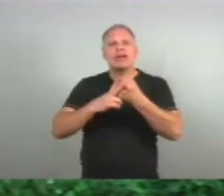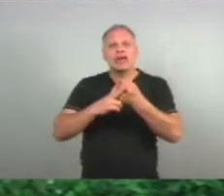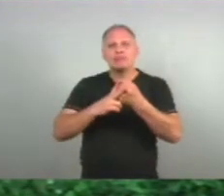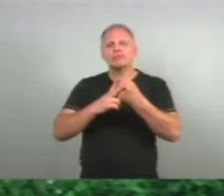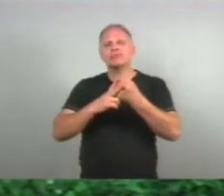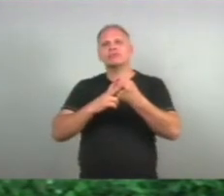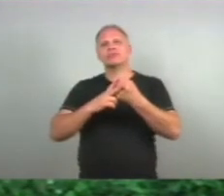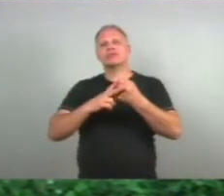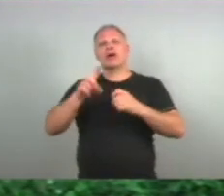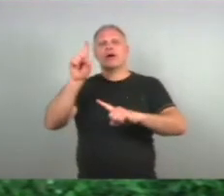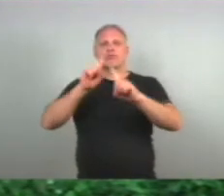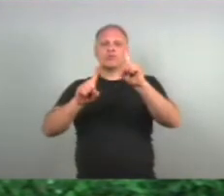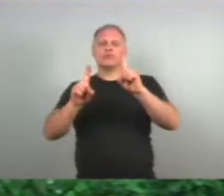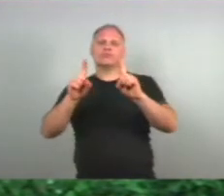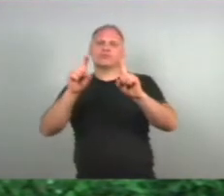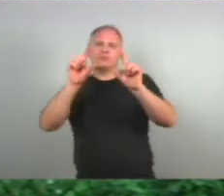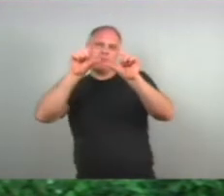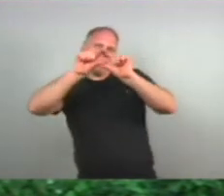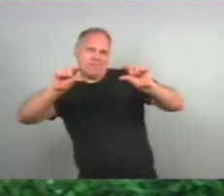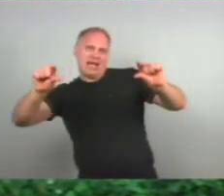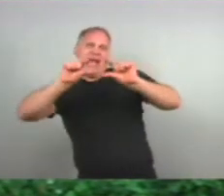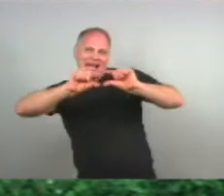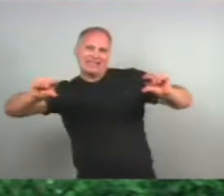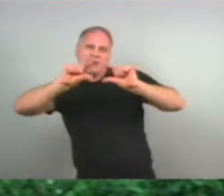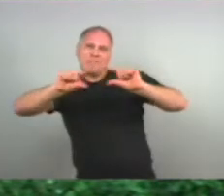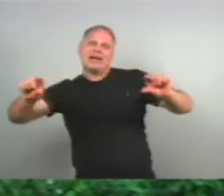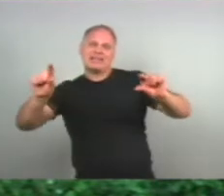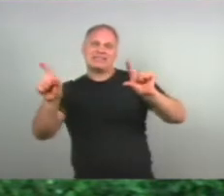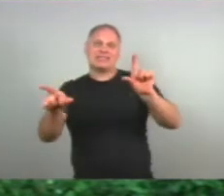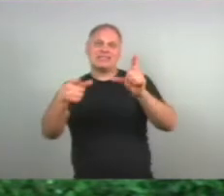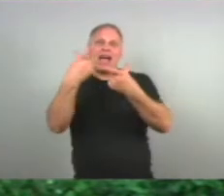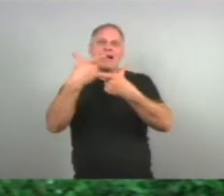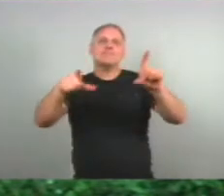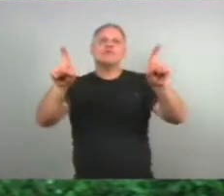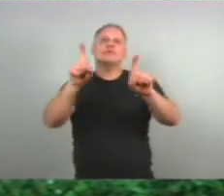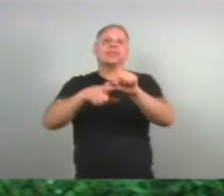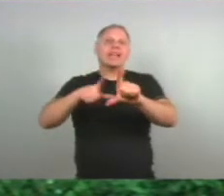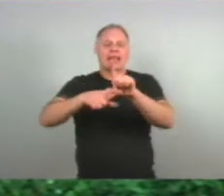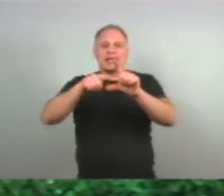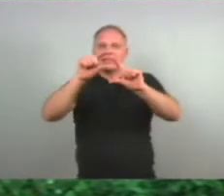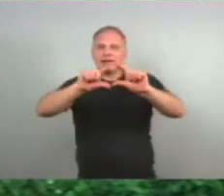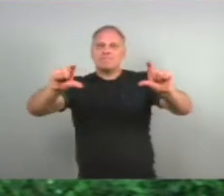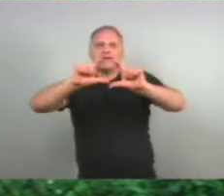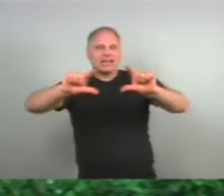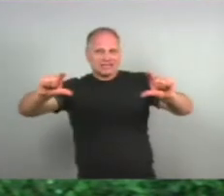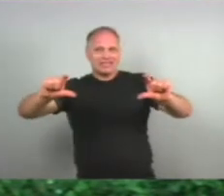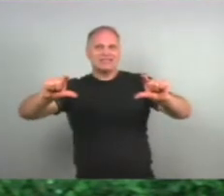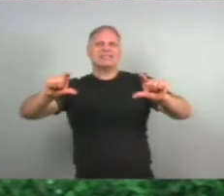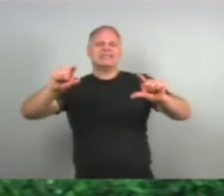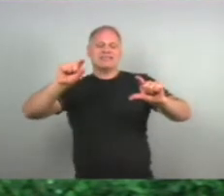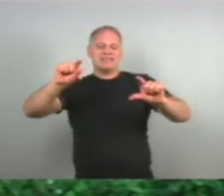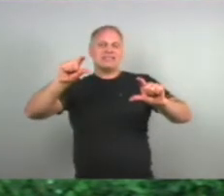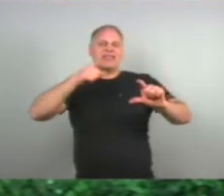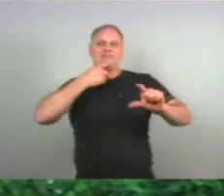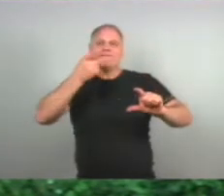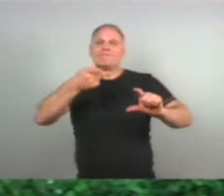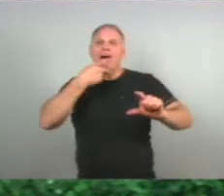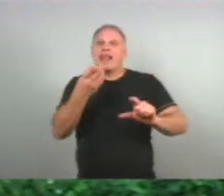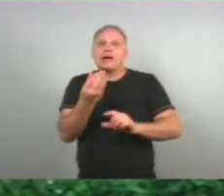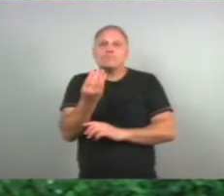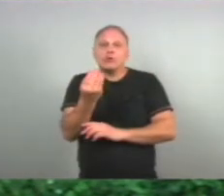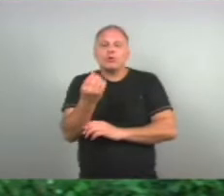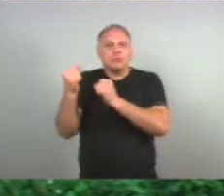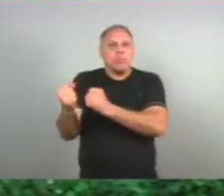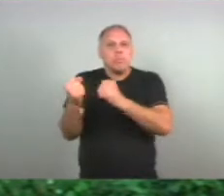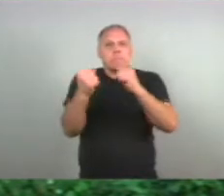Alguns pontos De reflexão E trechos Da música De reflexões Que a música traz Que fala muito Do